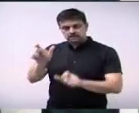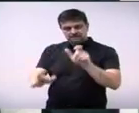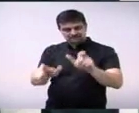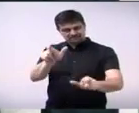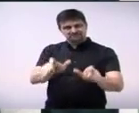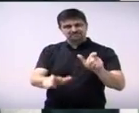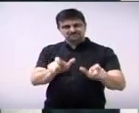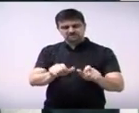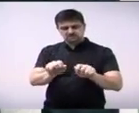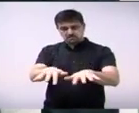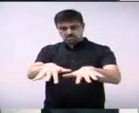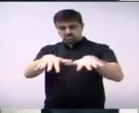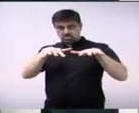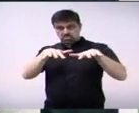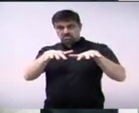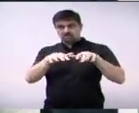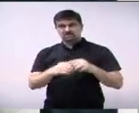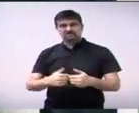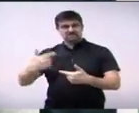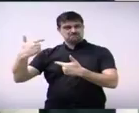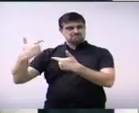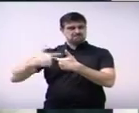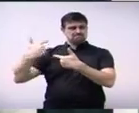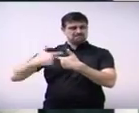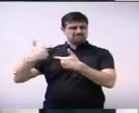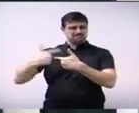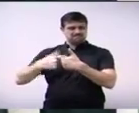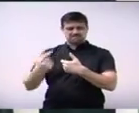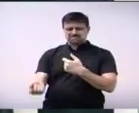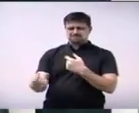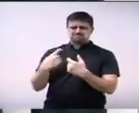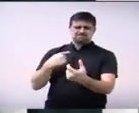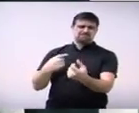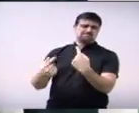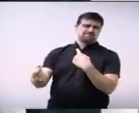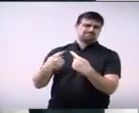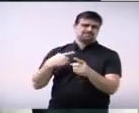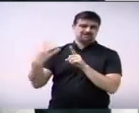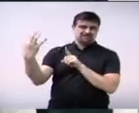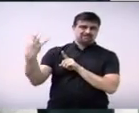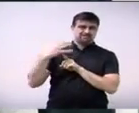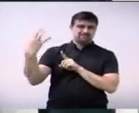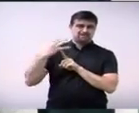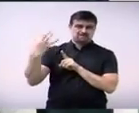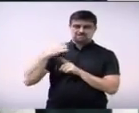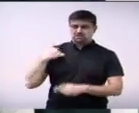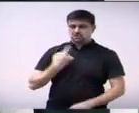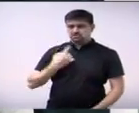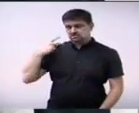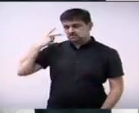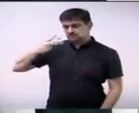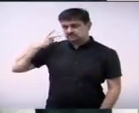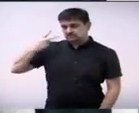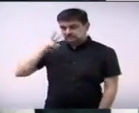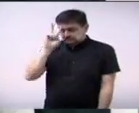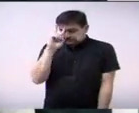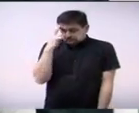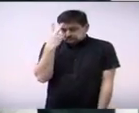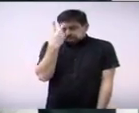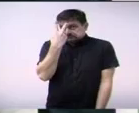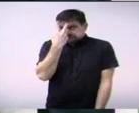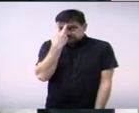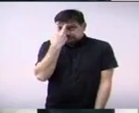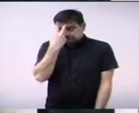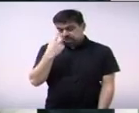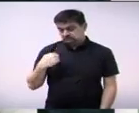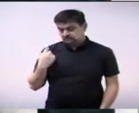querer pressionar para que nós vereadores ou modifiquemos